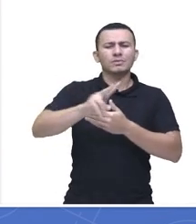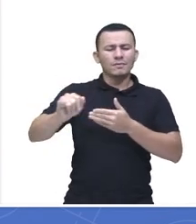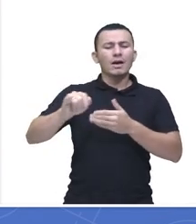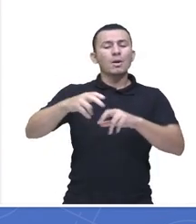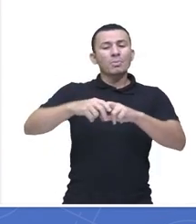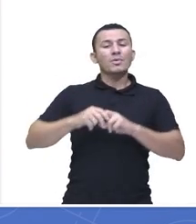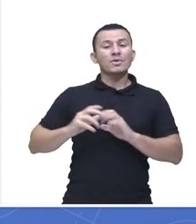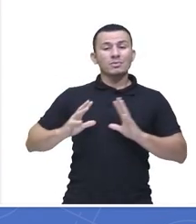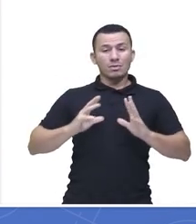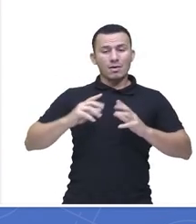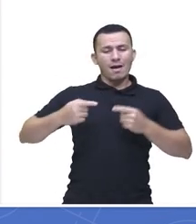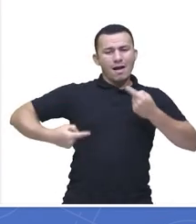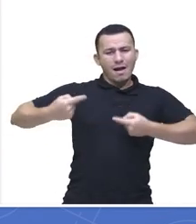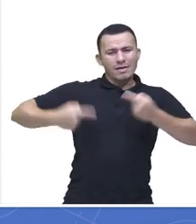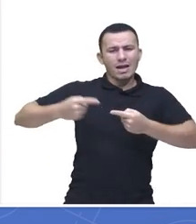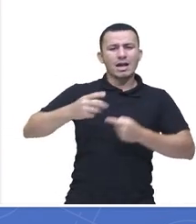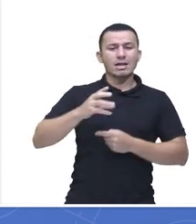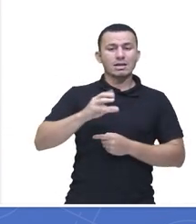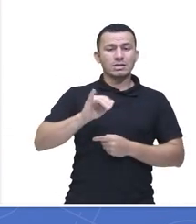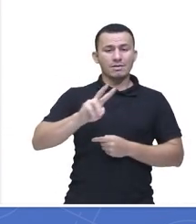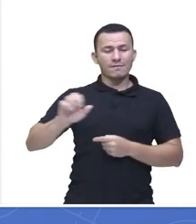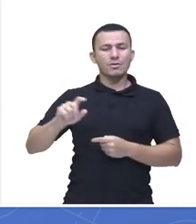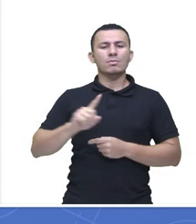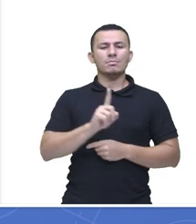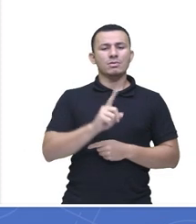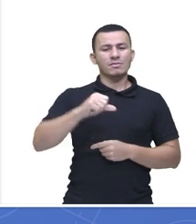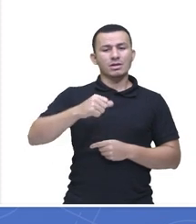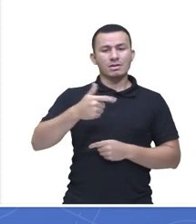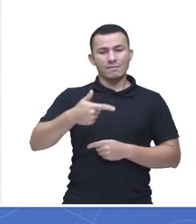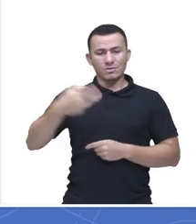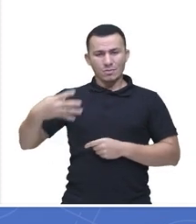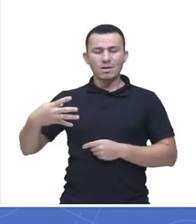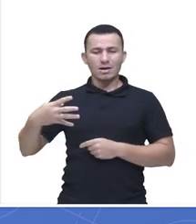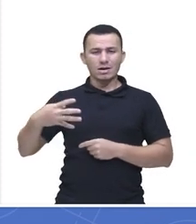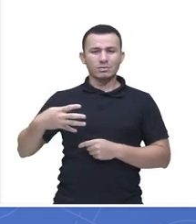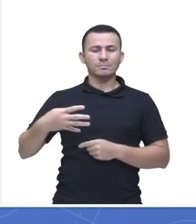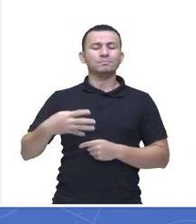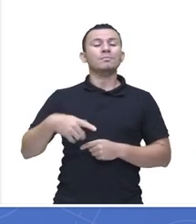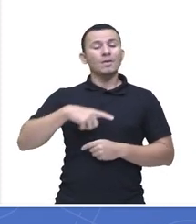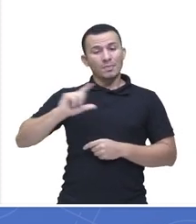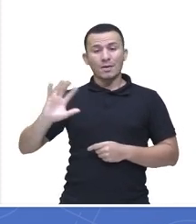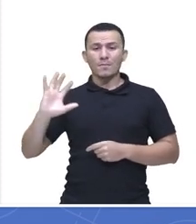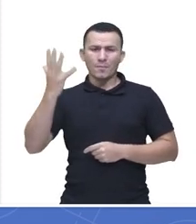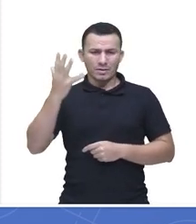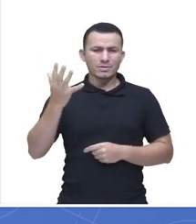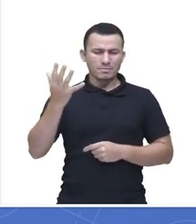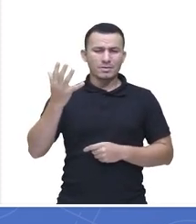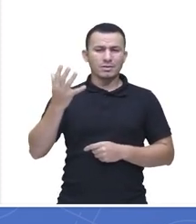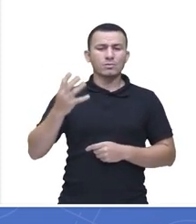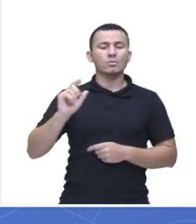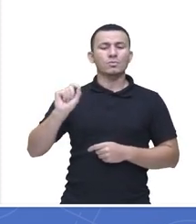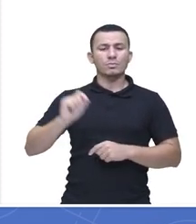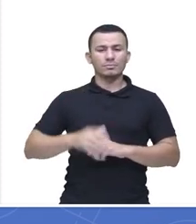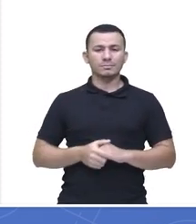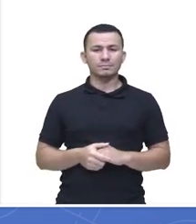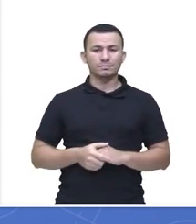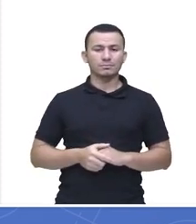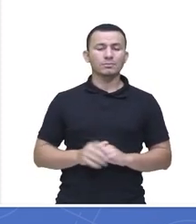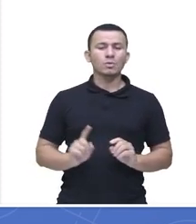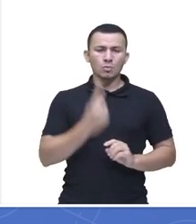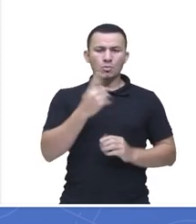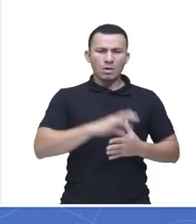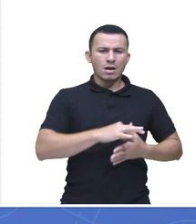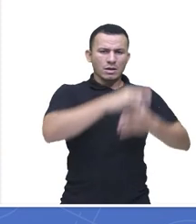Guerra Civil vai começar realmente em 1924, tá bom? Então, aí nós já temos uma situação. E, claro, um liberal